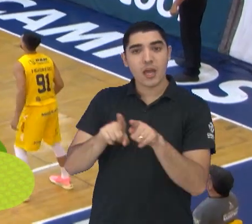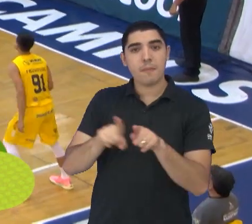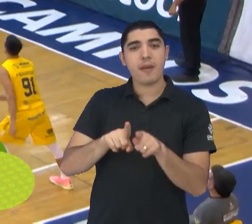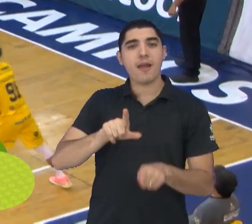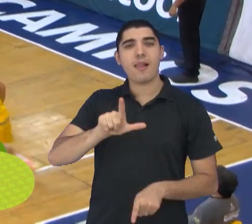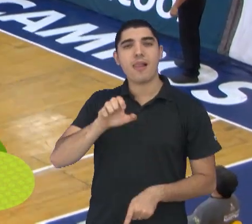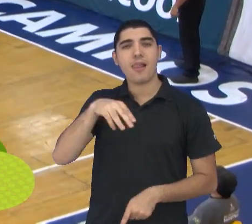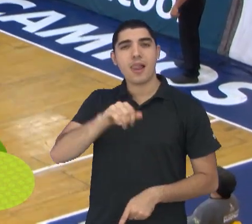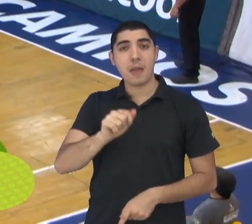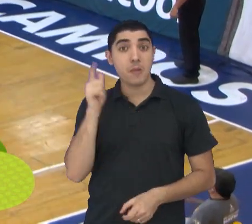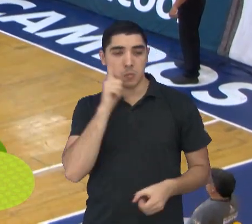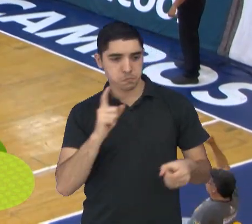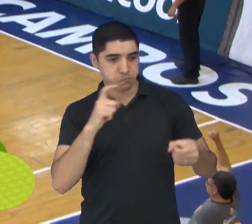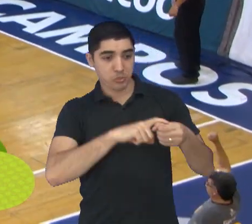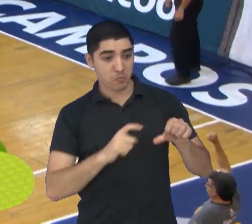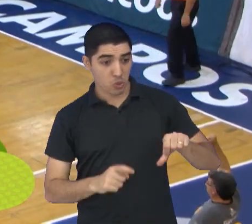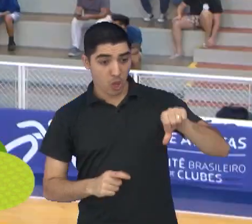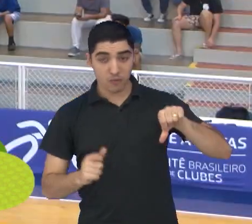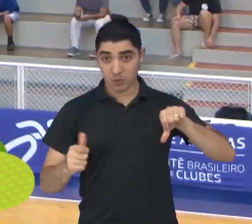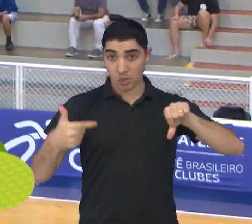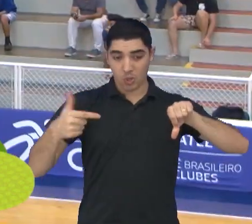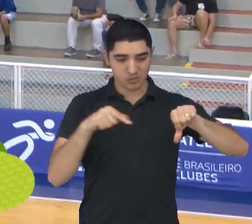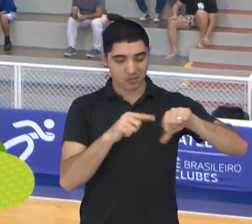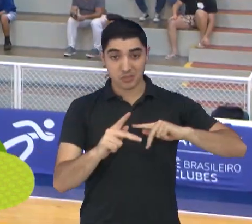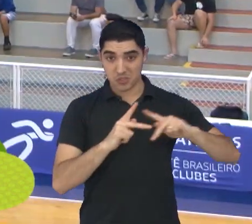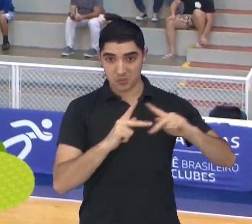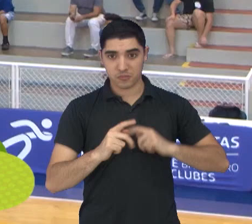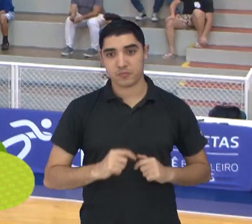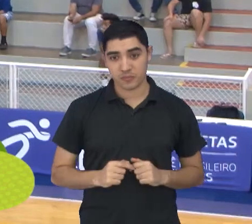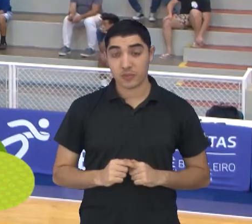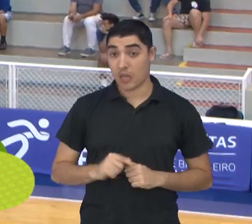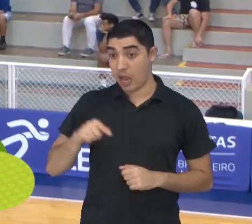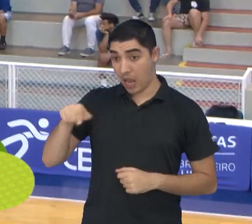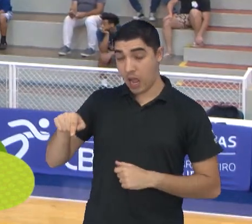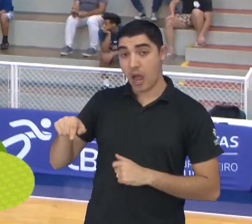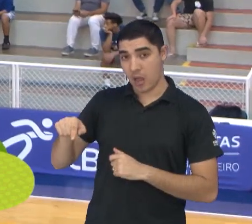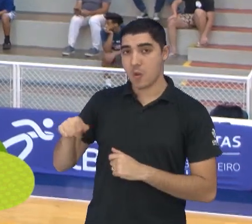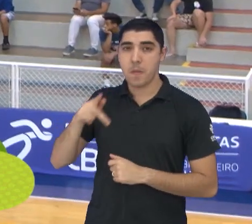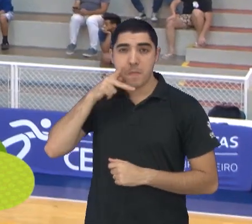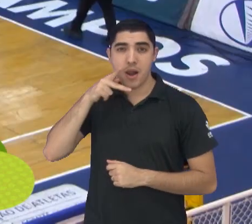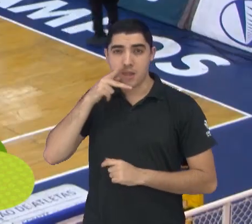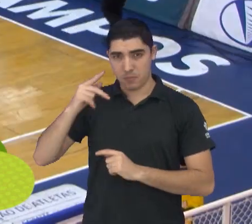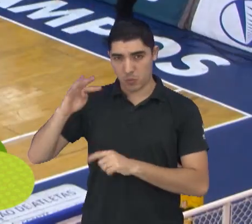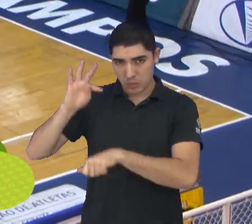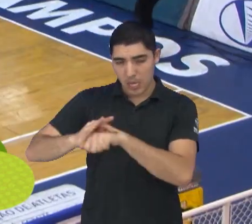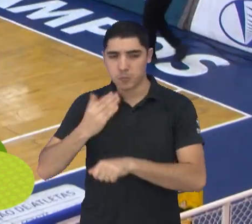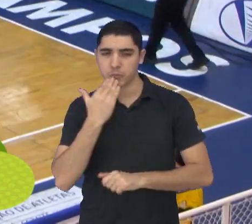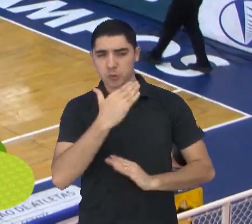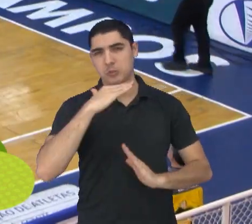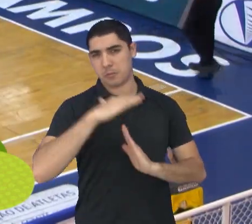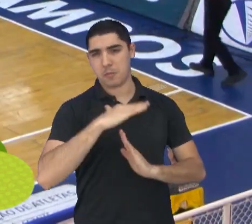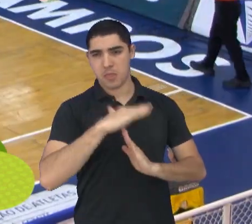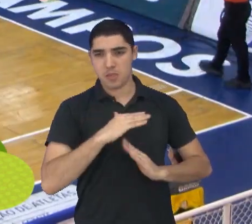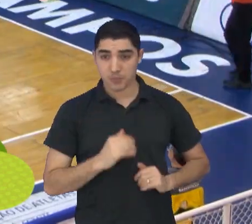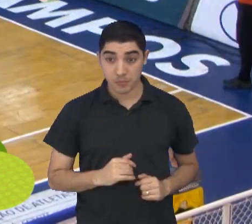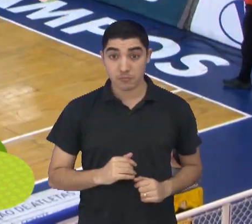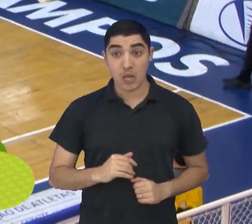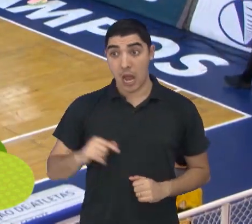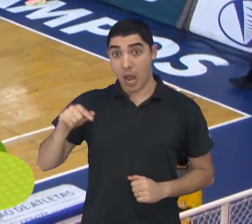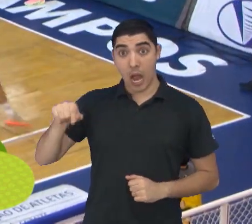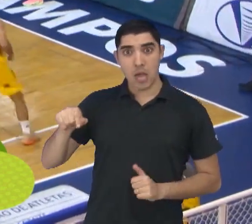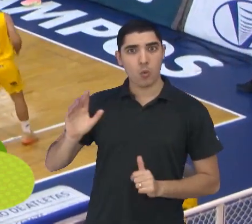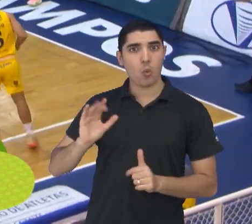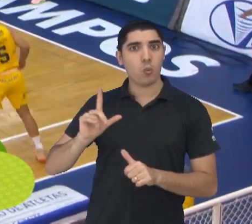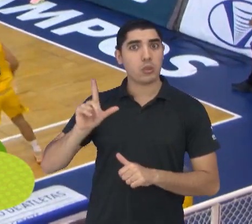abriu 9x2 para o São José e pedido de tempo de César Guidete. A paralisação deu resultado